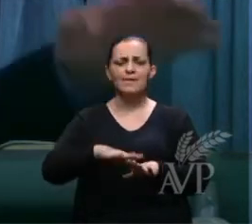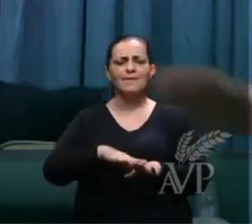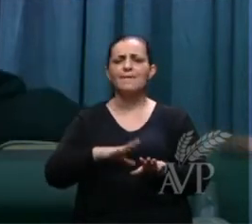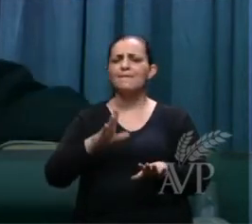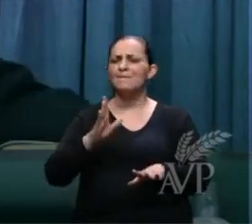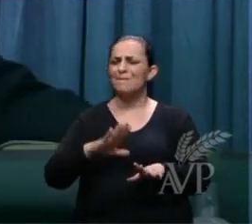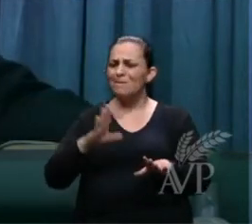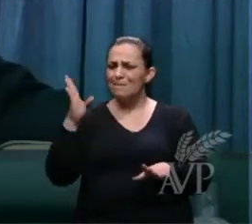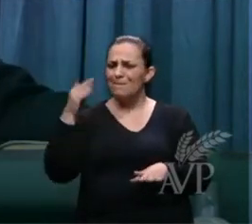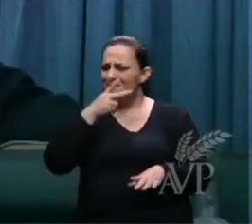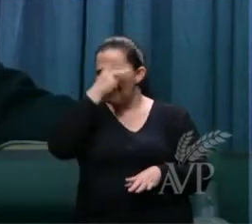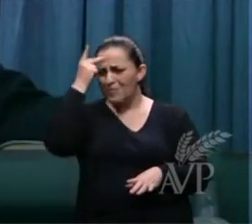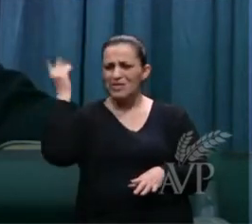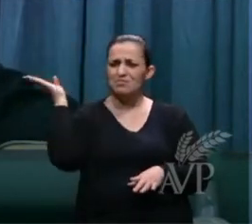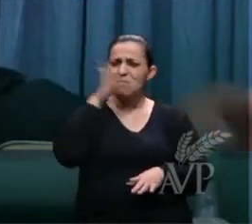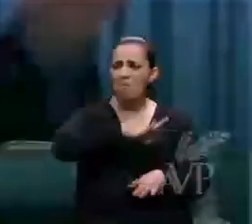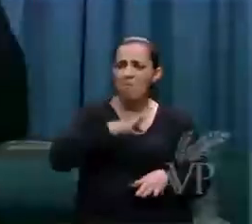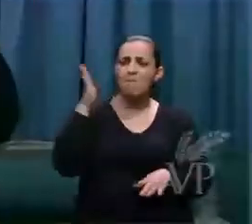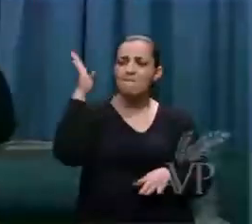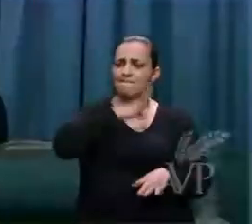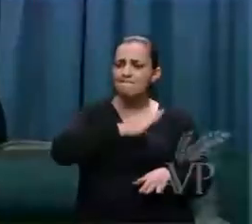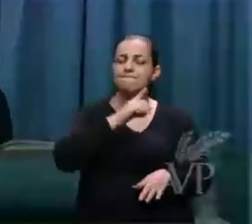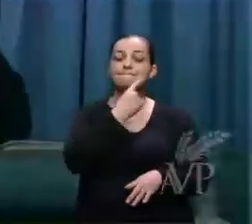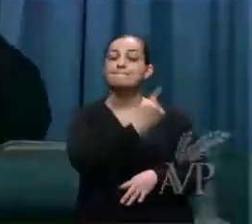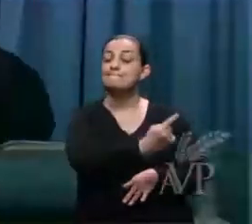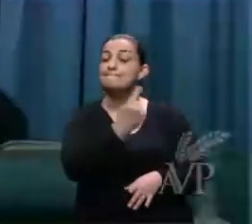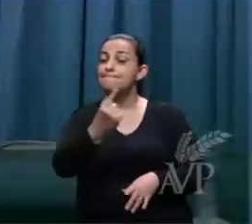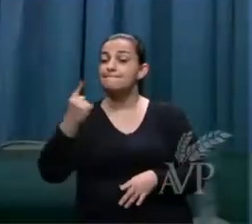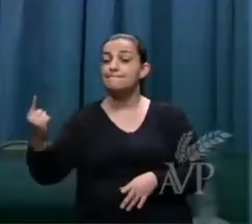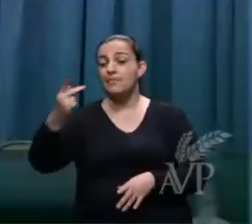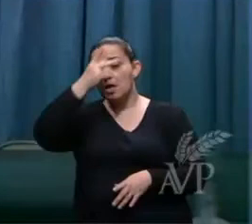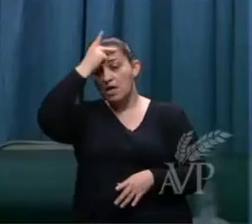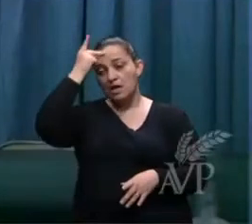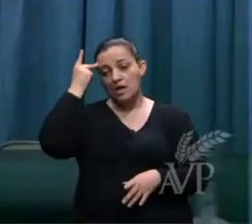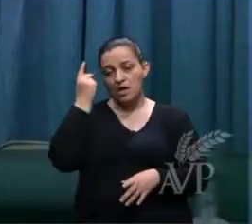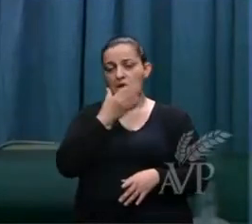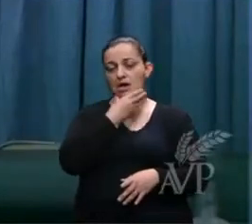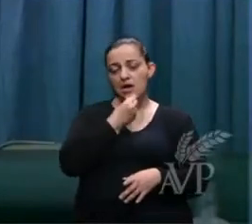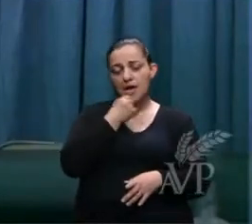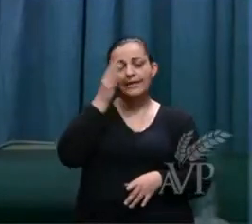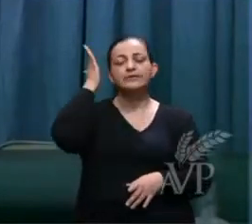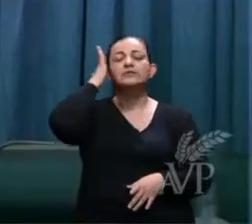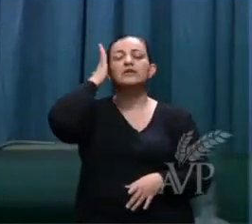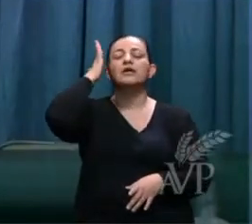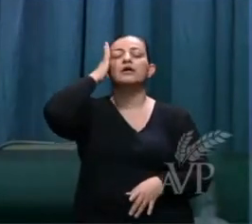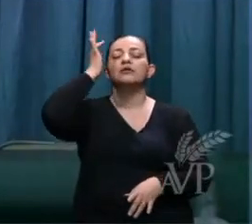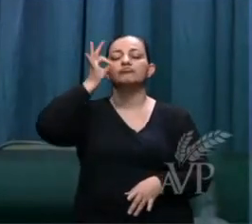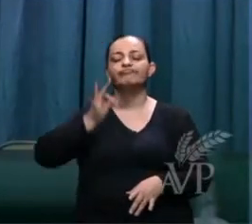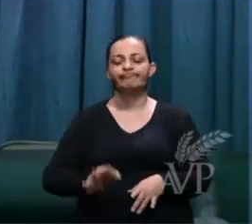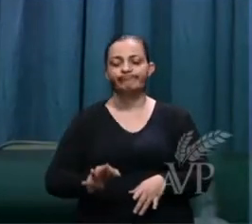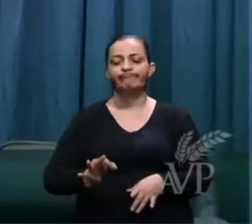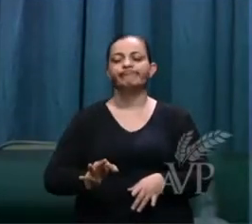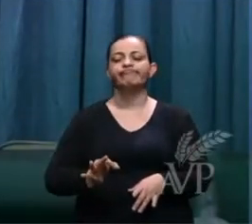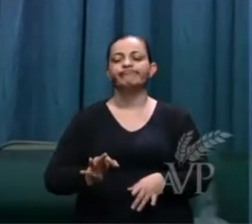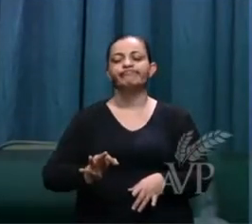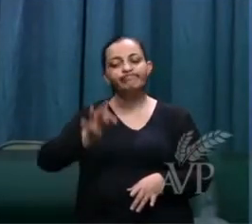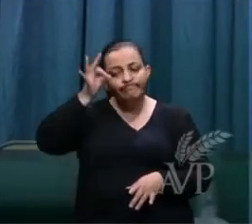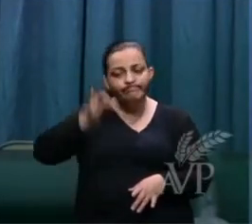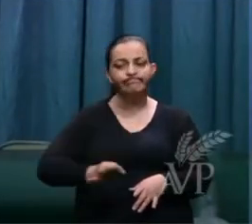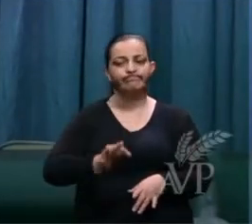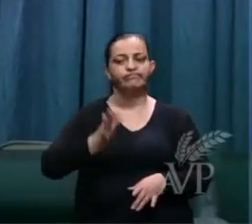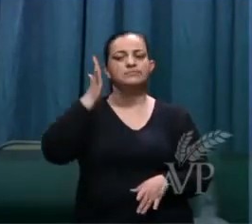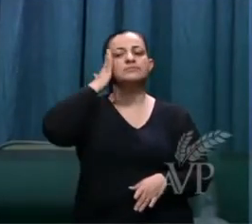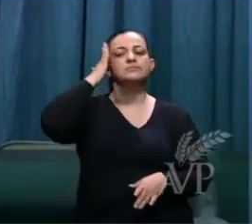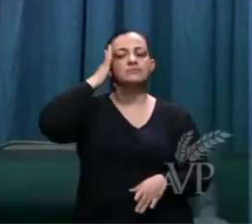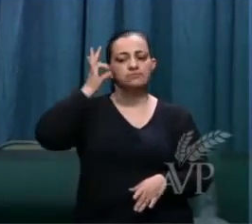selvagens, mas cada homem sabe o que é certo e sabe o que é